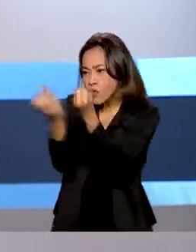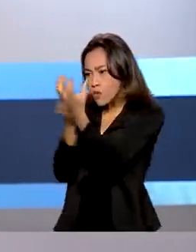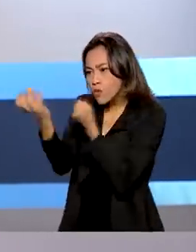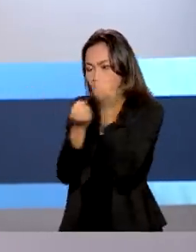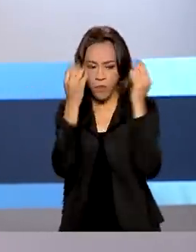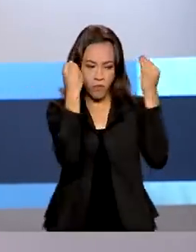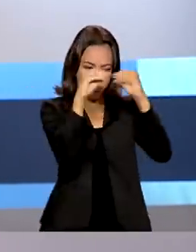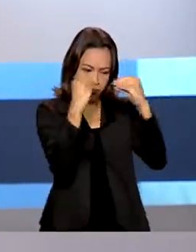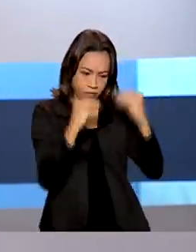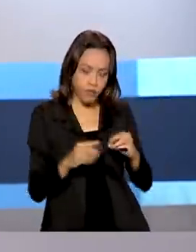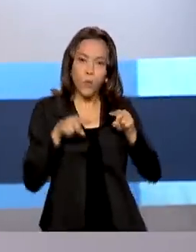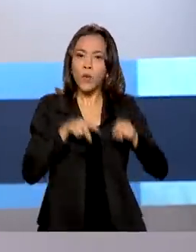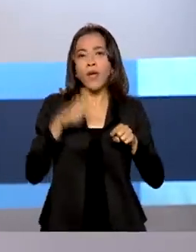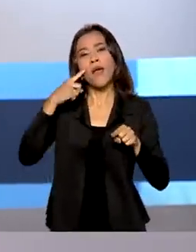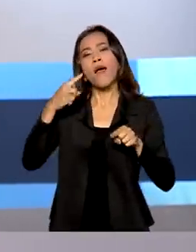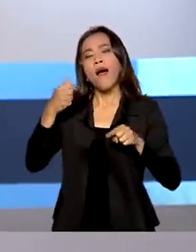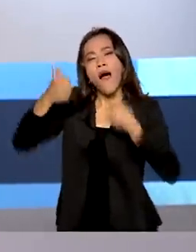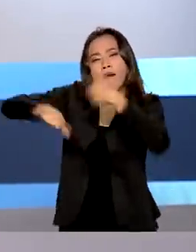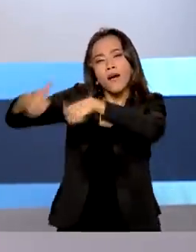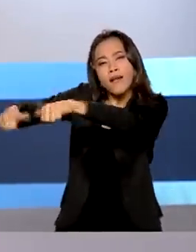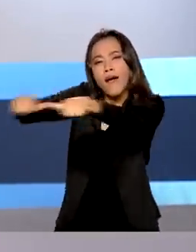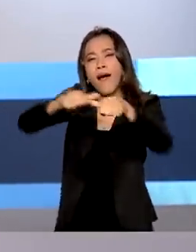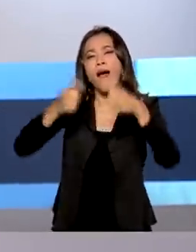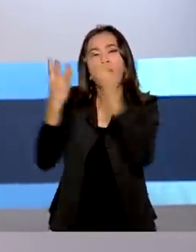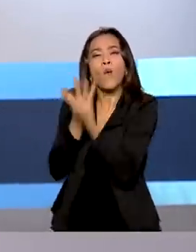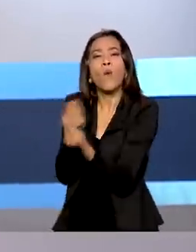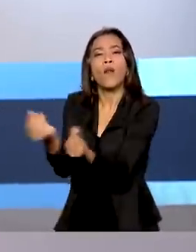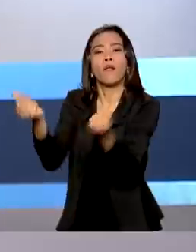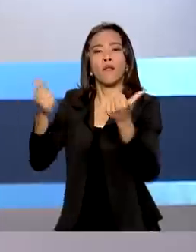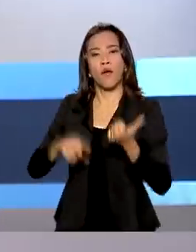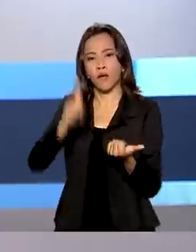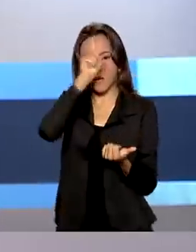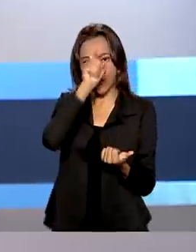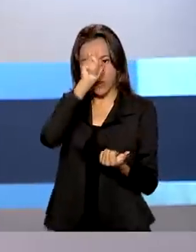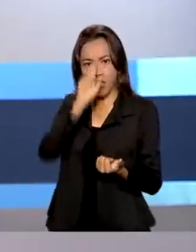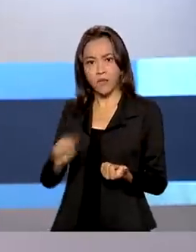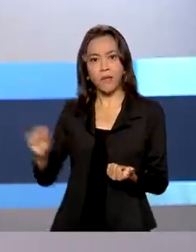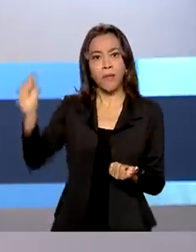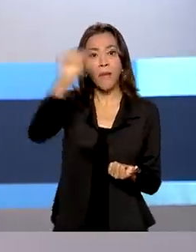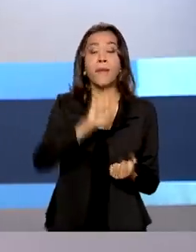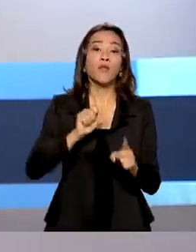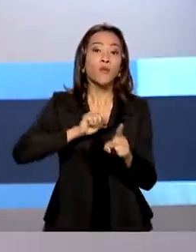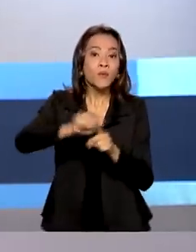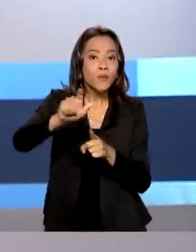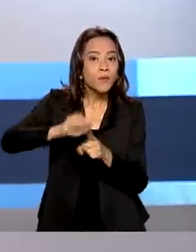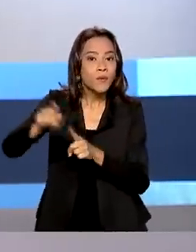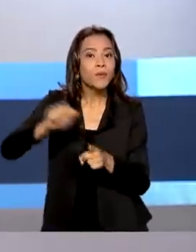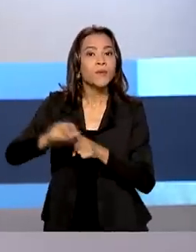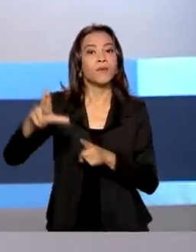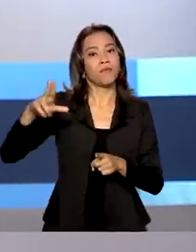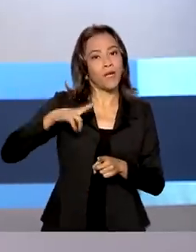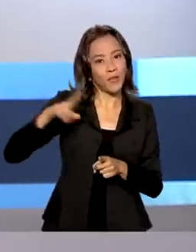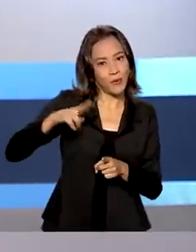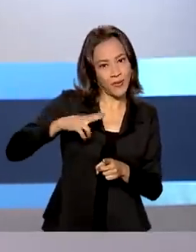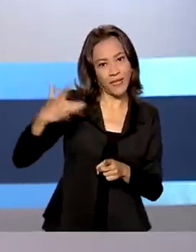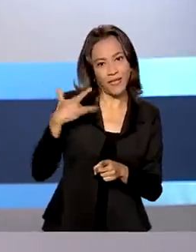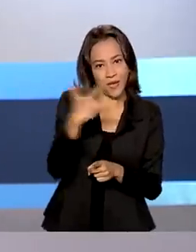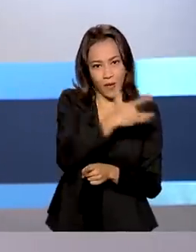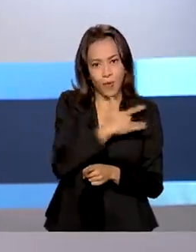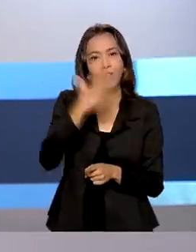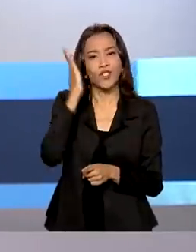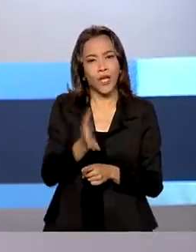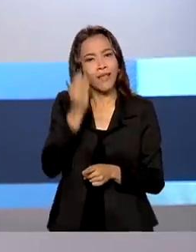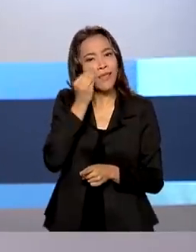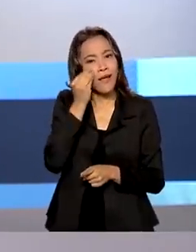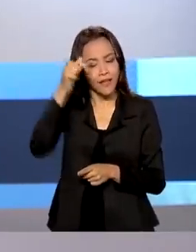desempenho e avaliação da qualidade de hospitais que atuam no setor de planos de saúde. A fase de testes no sistema começou essa